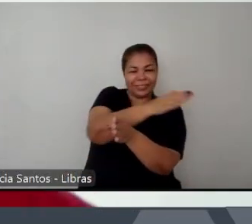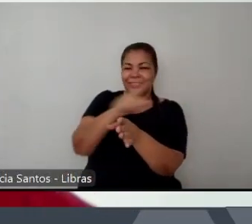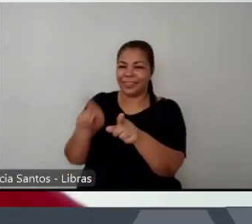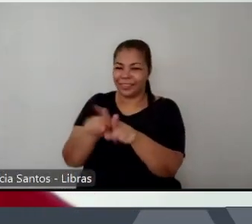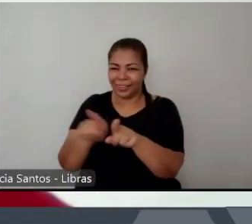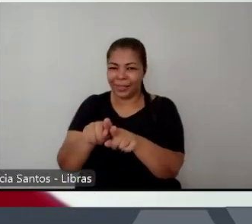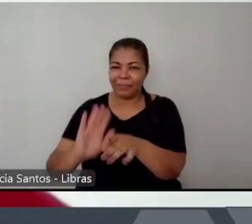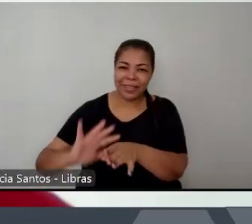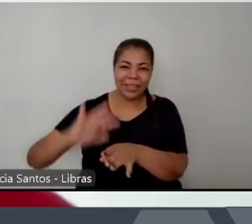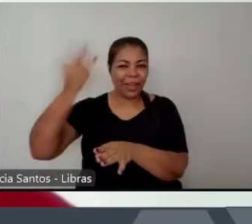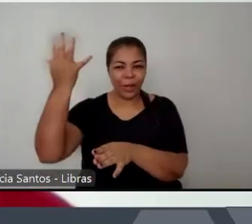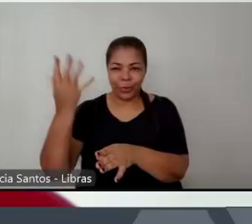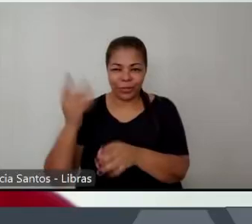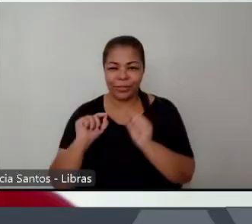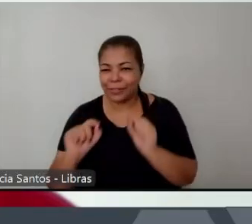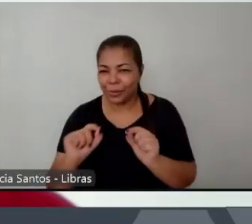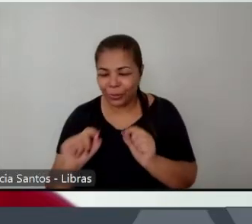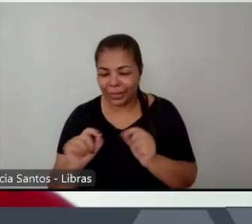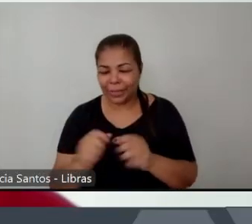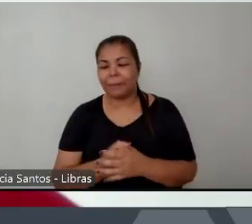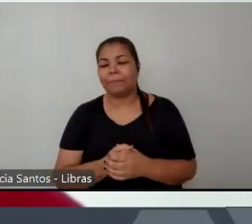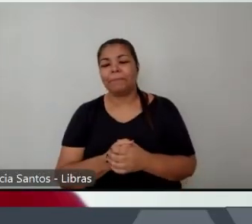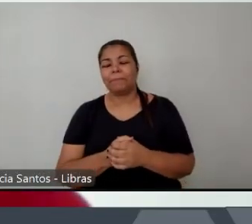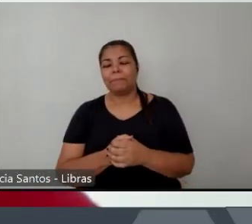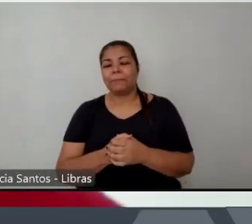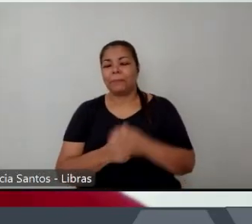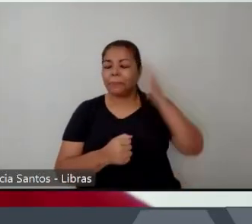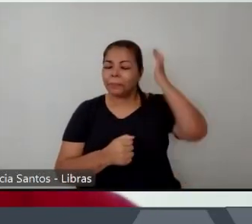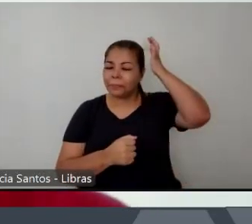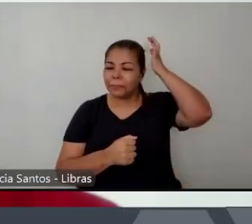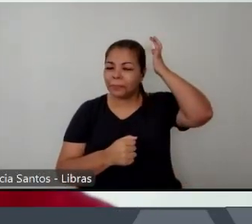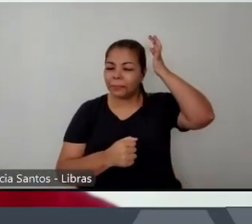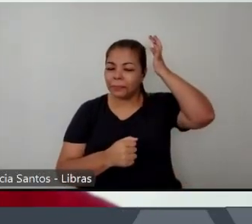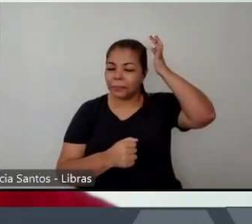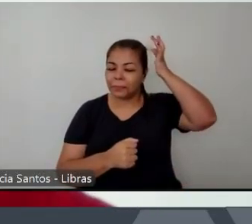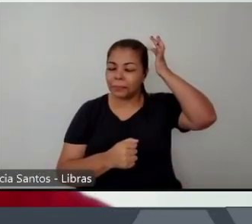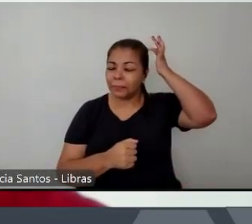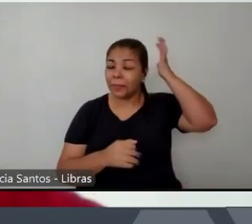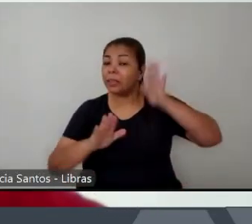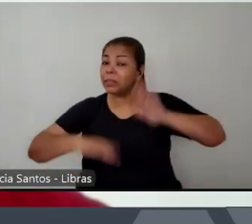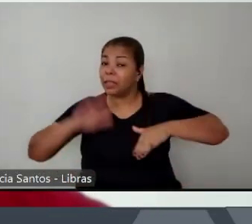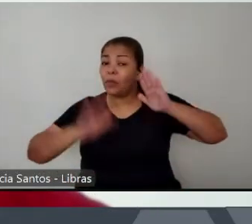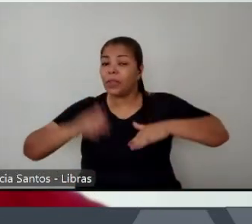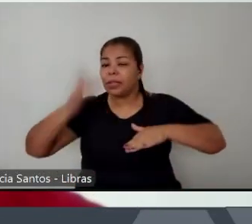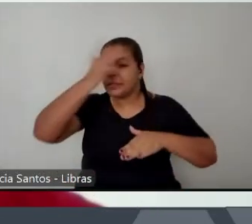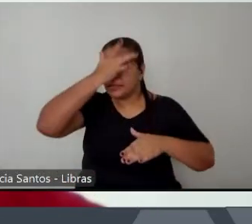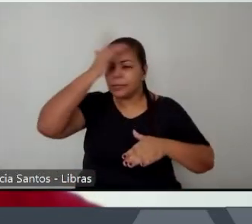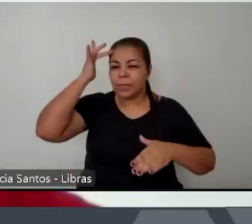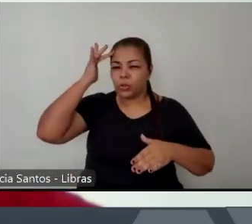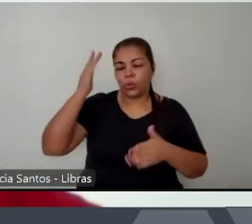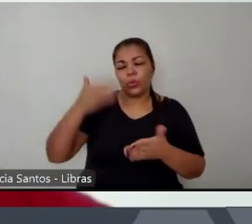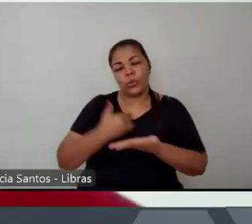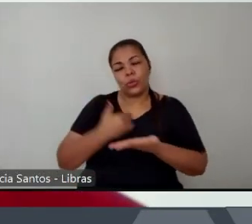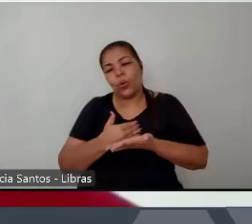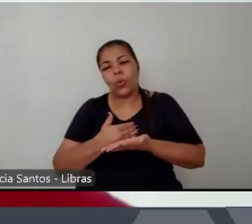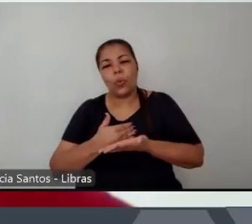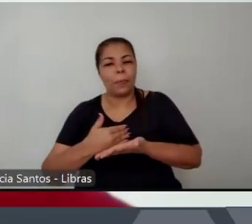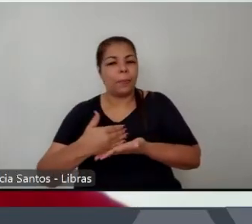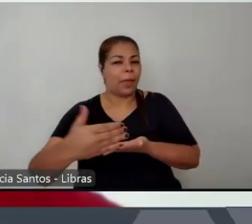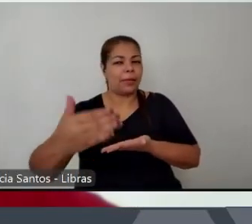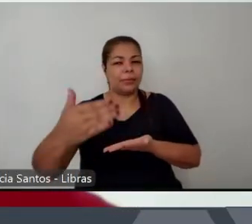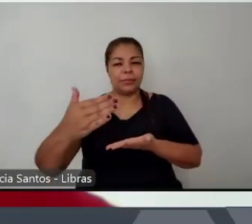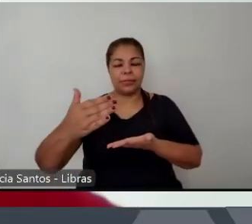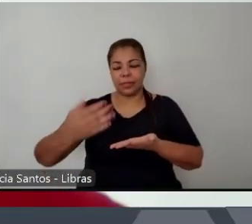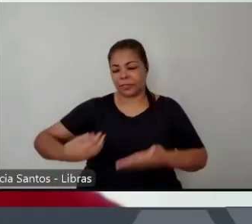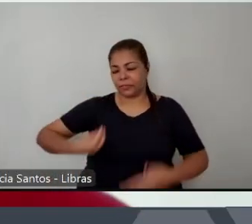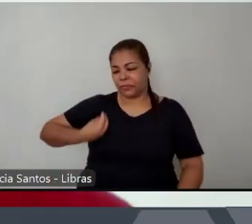é como se as pessoas de alguma maneira tivessem vivendo em